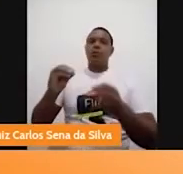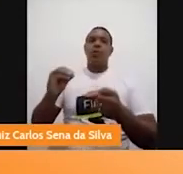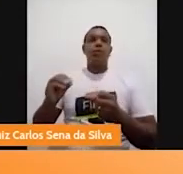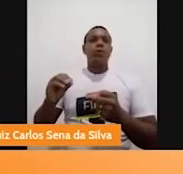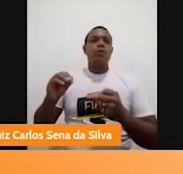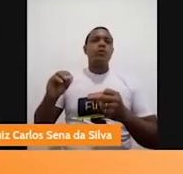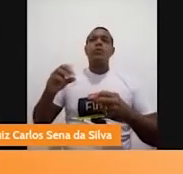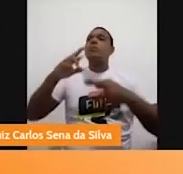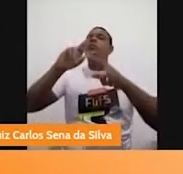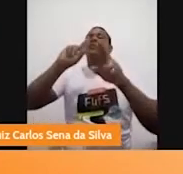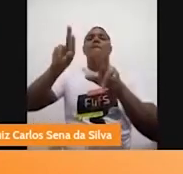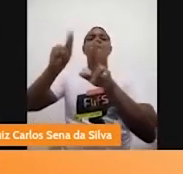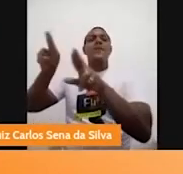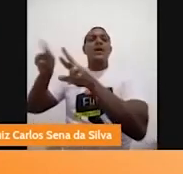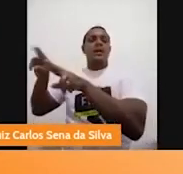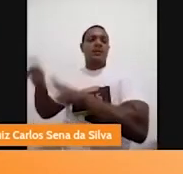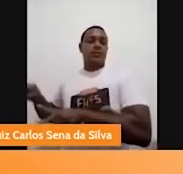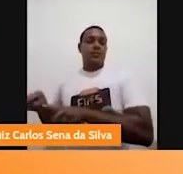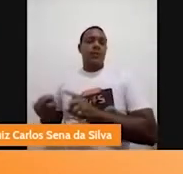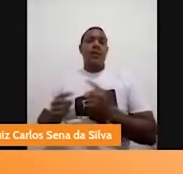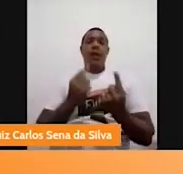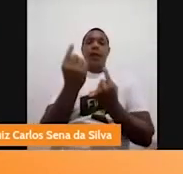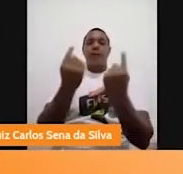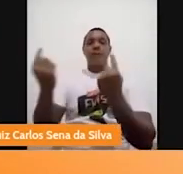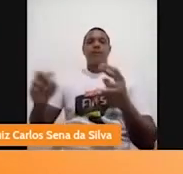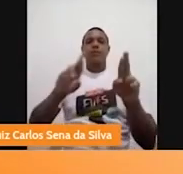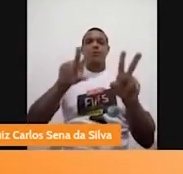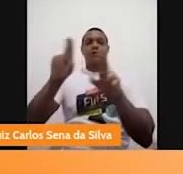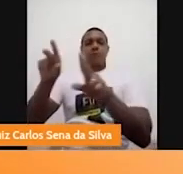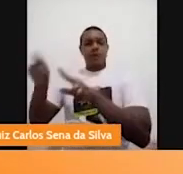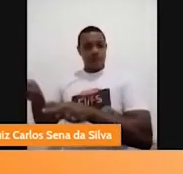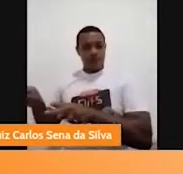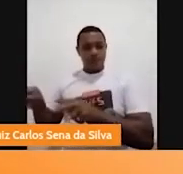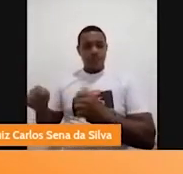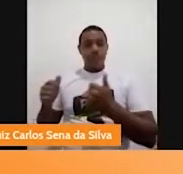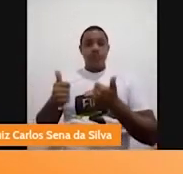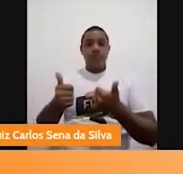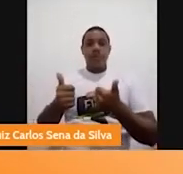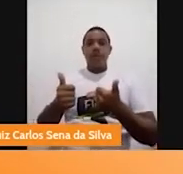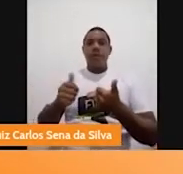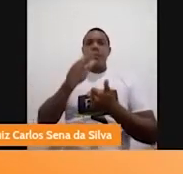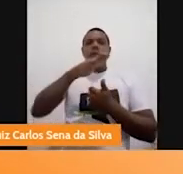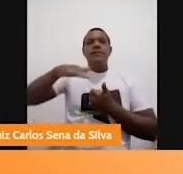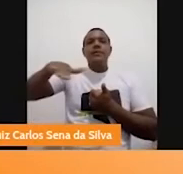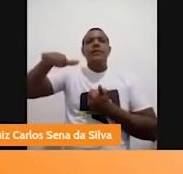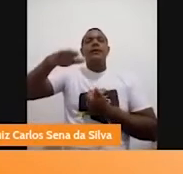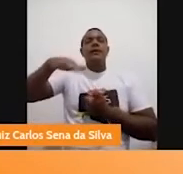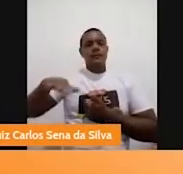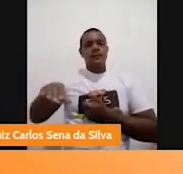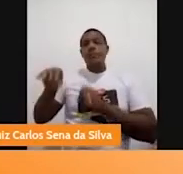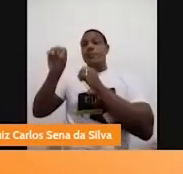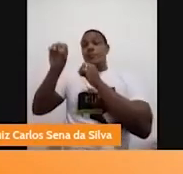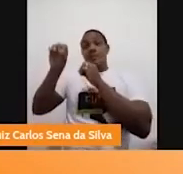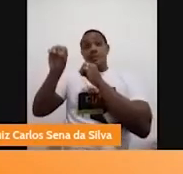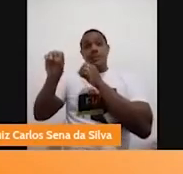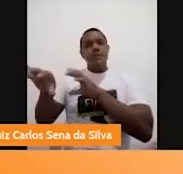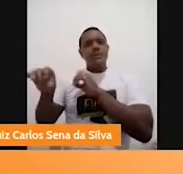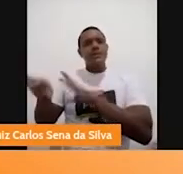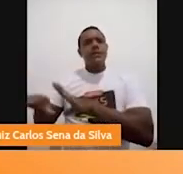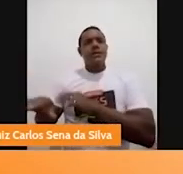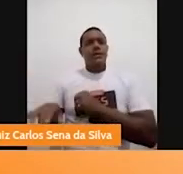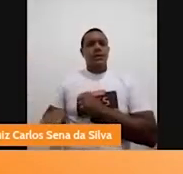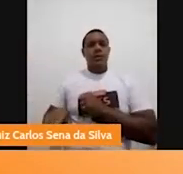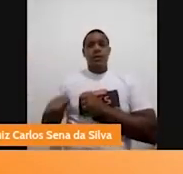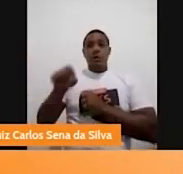outros, né? E esse final é um final muito empático. Acho que as crianças dão uma lição para os adultos ali, né? Todas elas vão à festa de